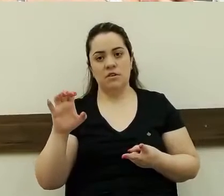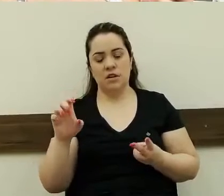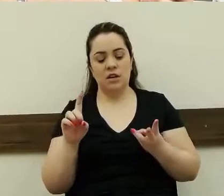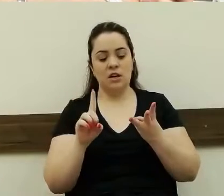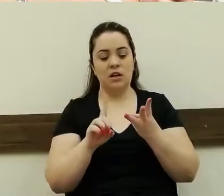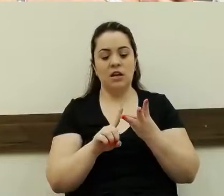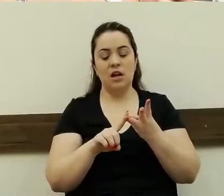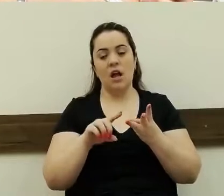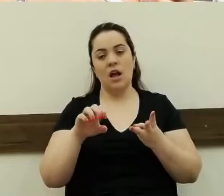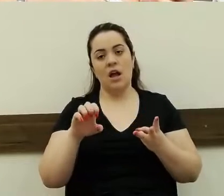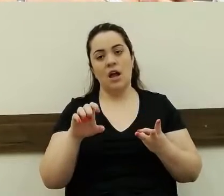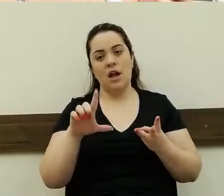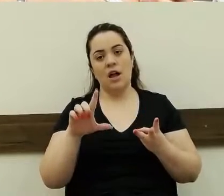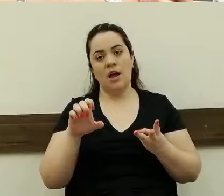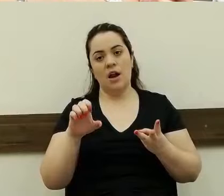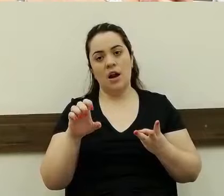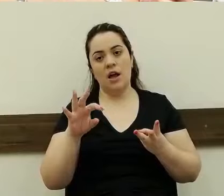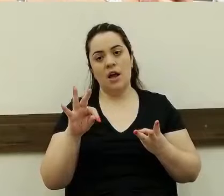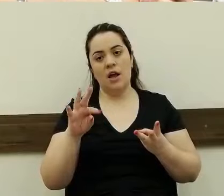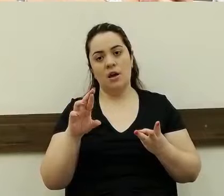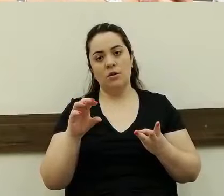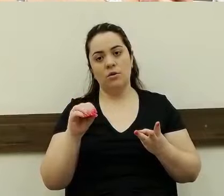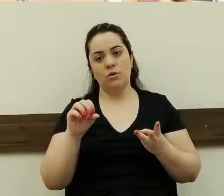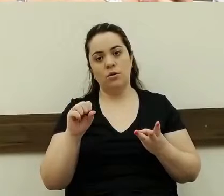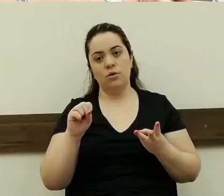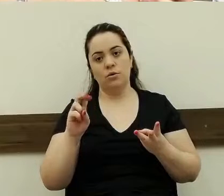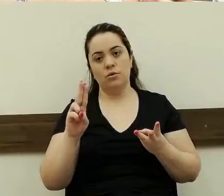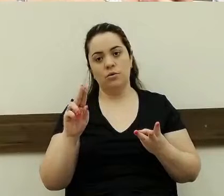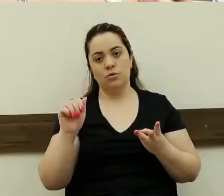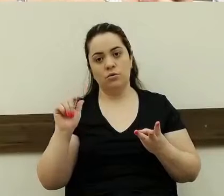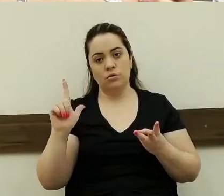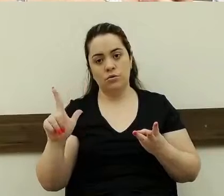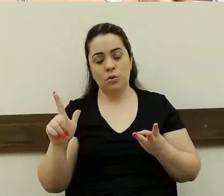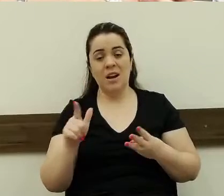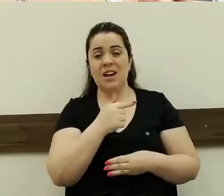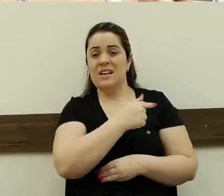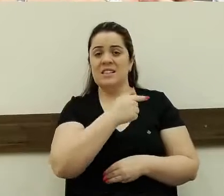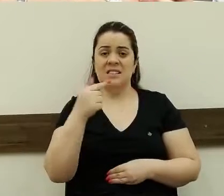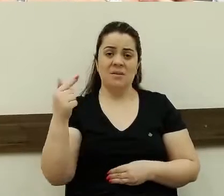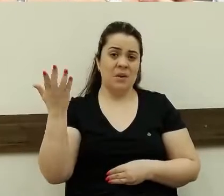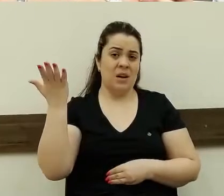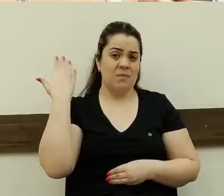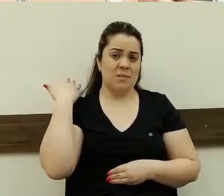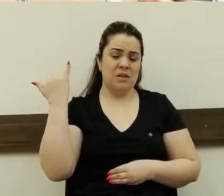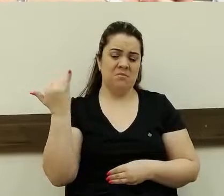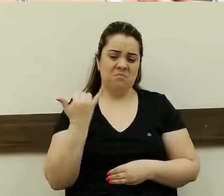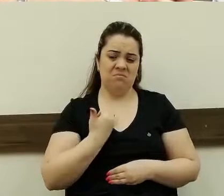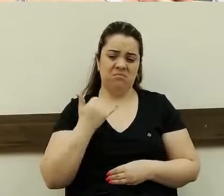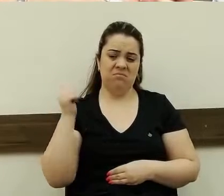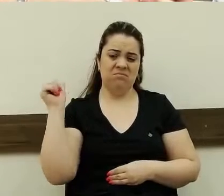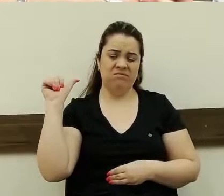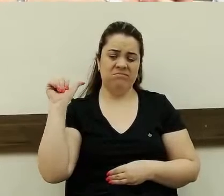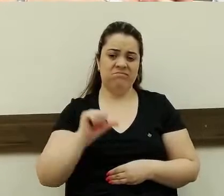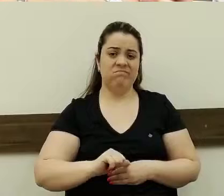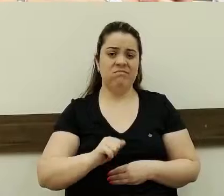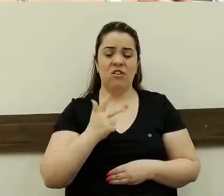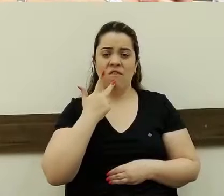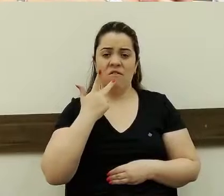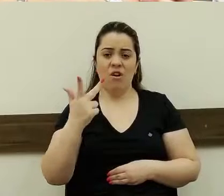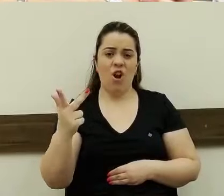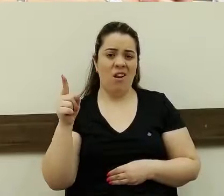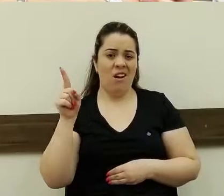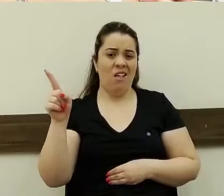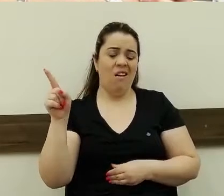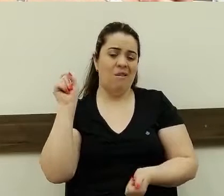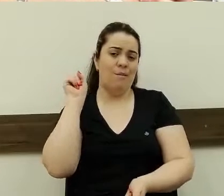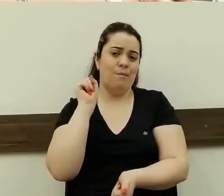eu tive a mal notícia que eu conversei com ele novamente e ele falou que essa indicação está parada porque ele está dando